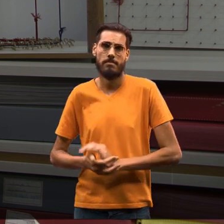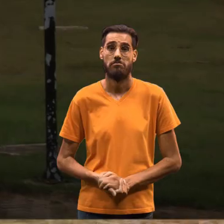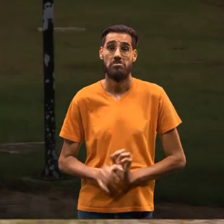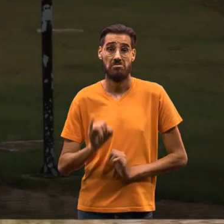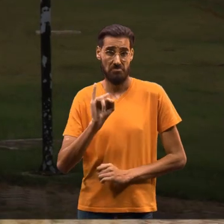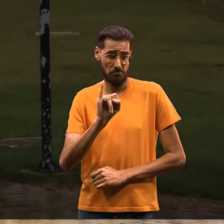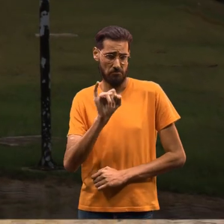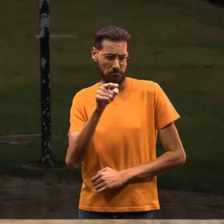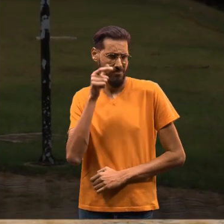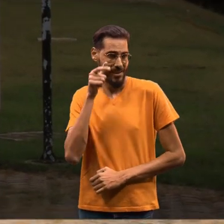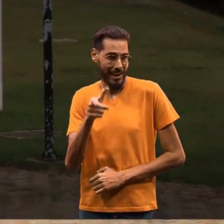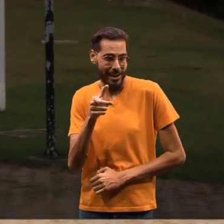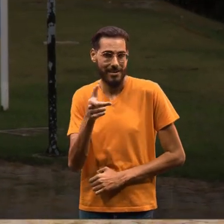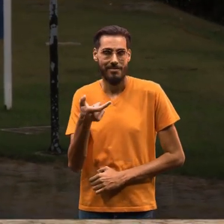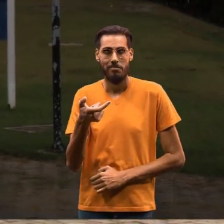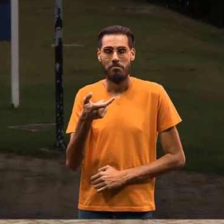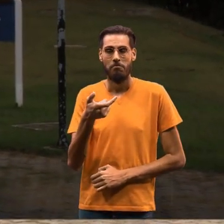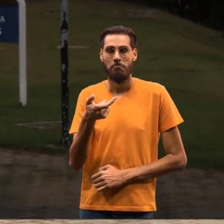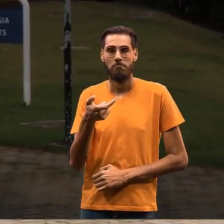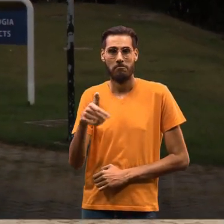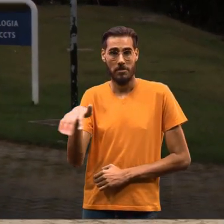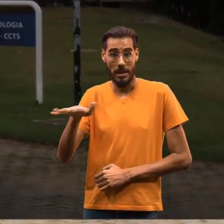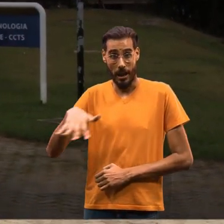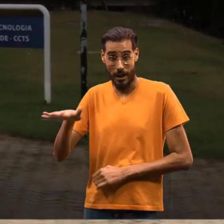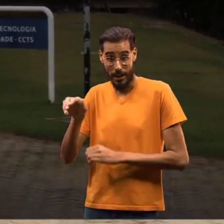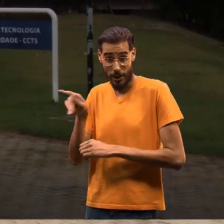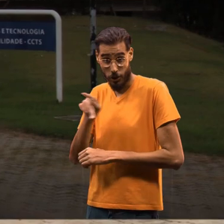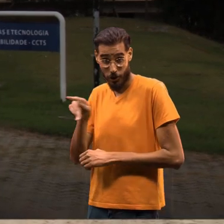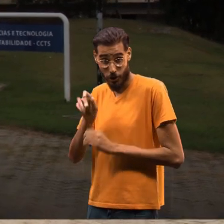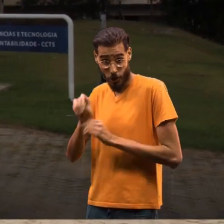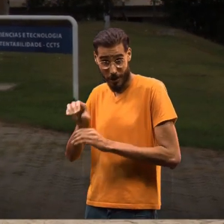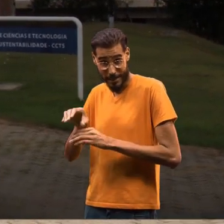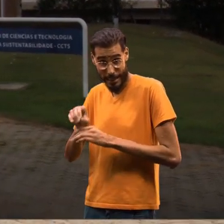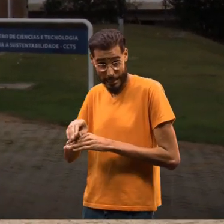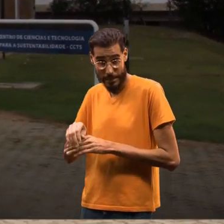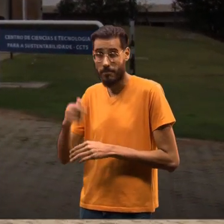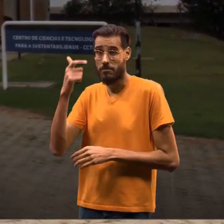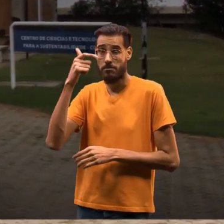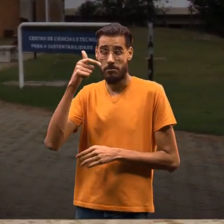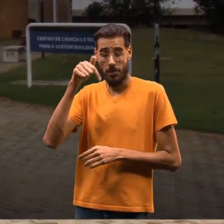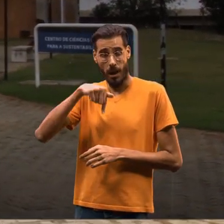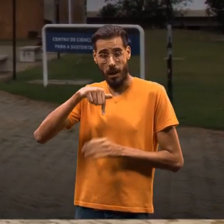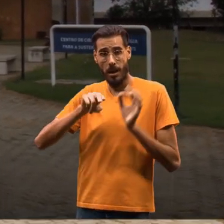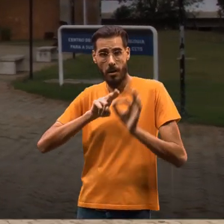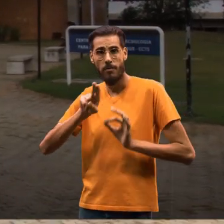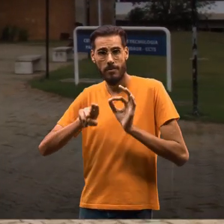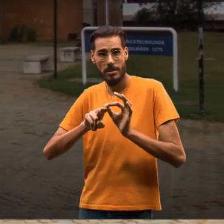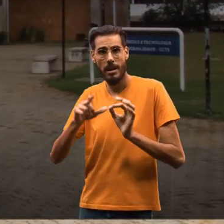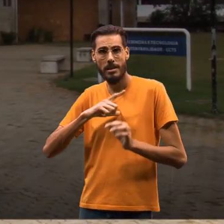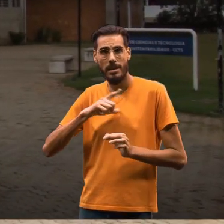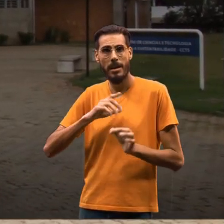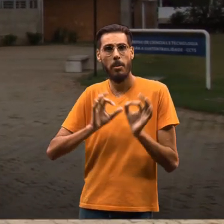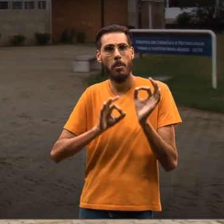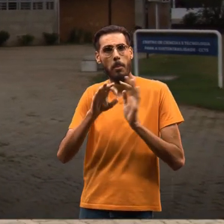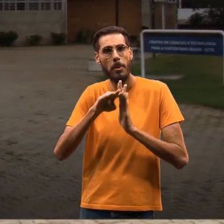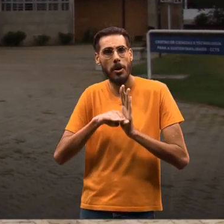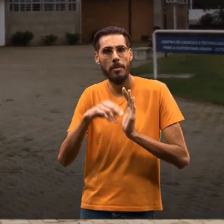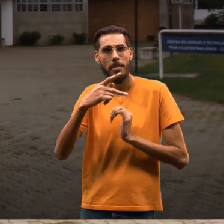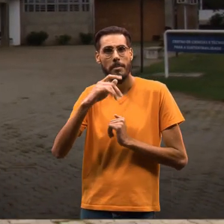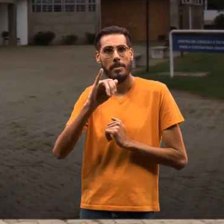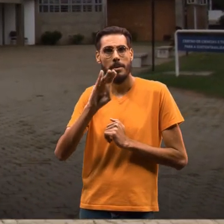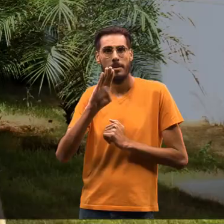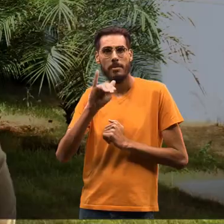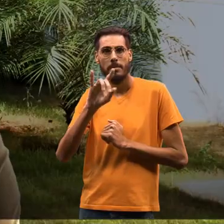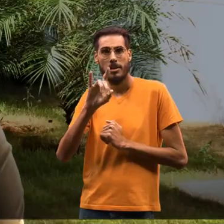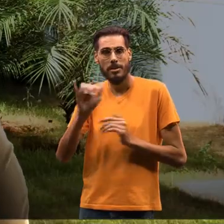remunerado. Para quem quer seguir na área da docência, a UFSCar, ela tem o programa de iniciação à docência, que é o PIBID.